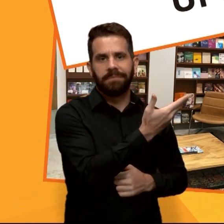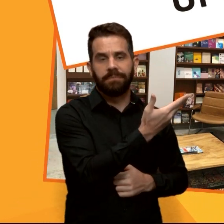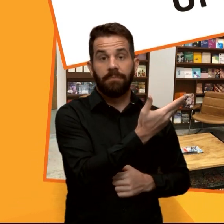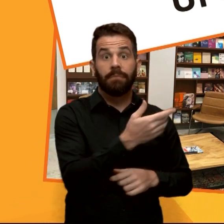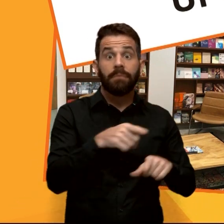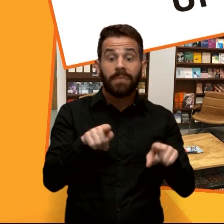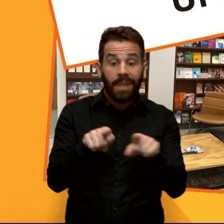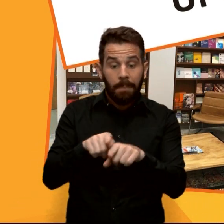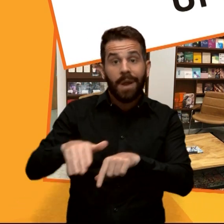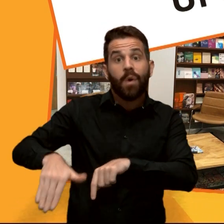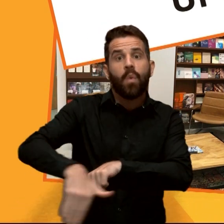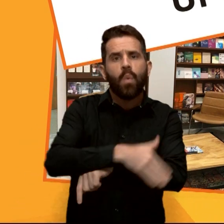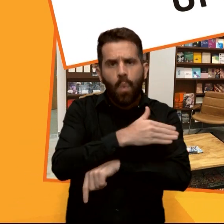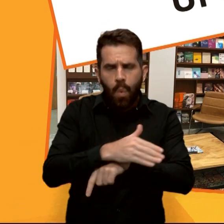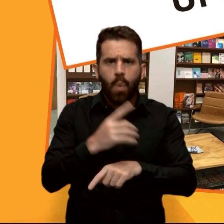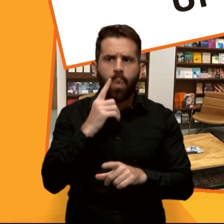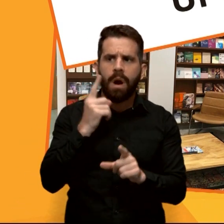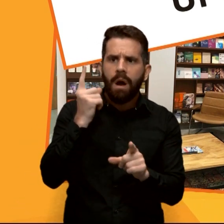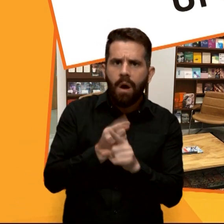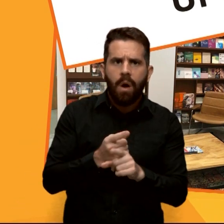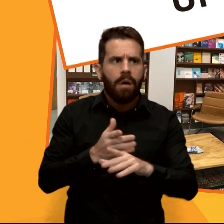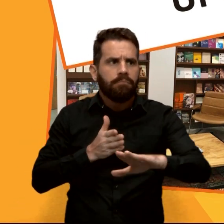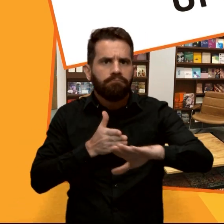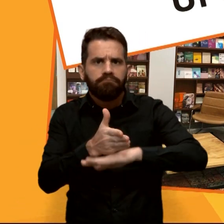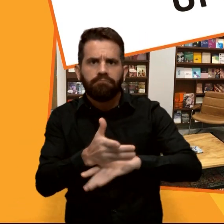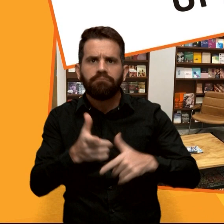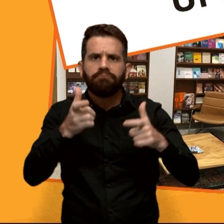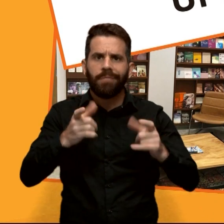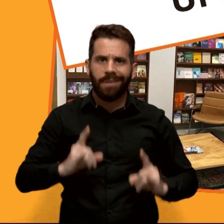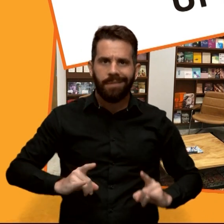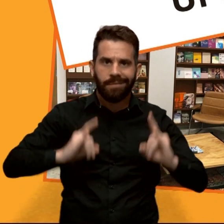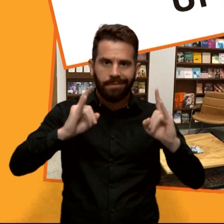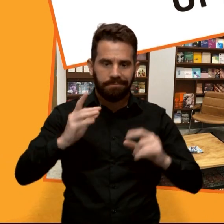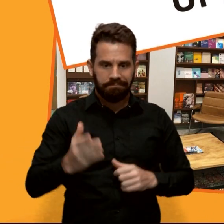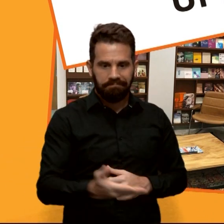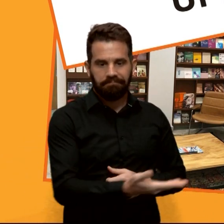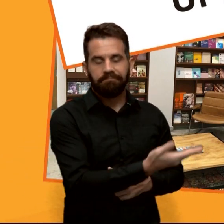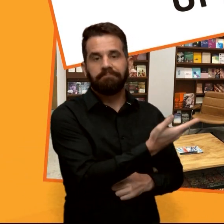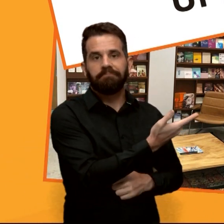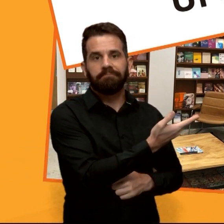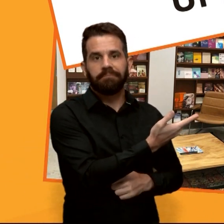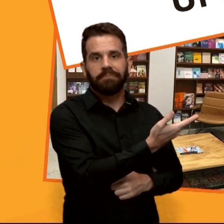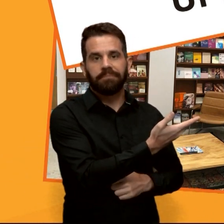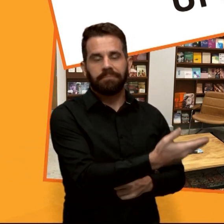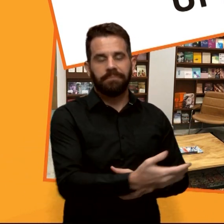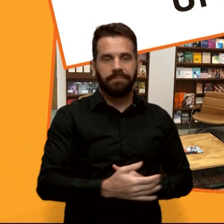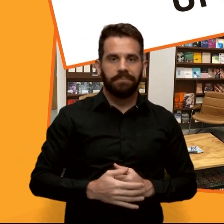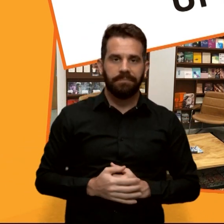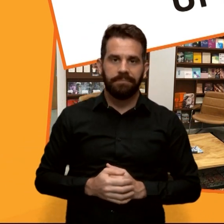localizada no campo Samambaia da UFG, no prédio da agência UFG de Inovação.